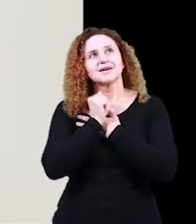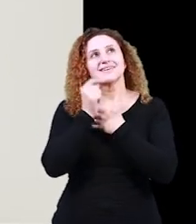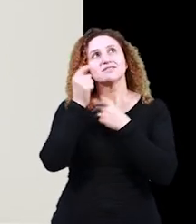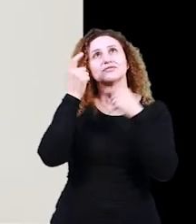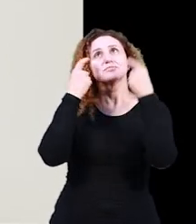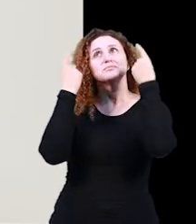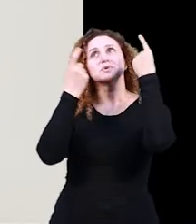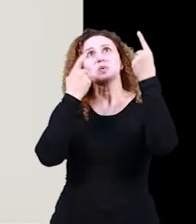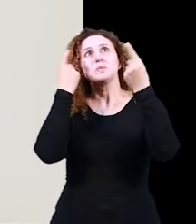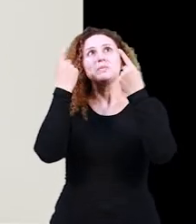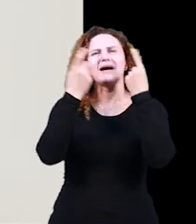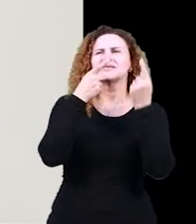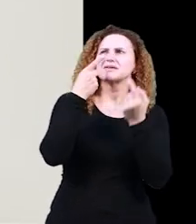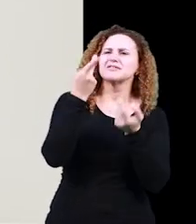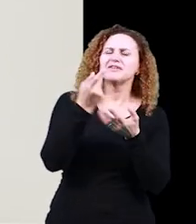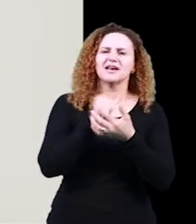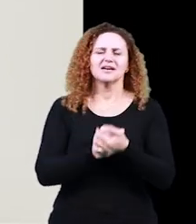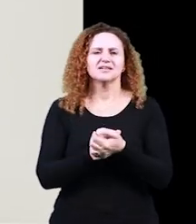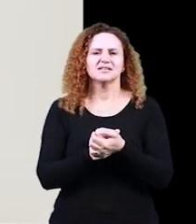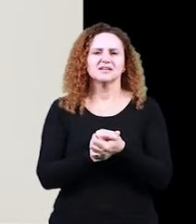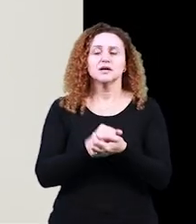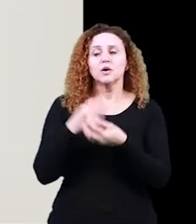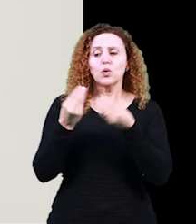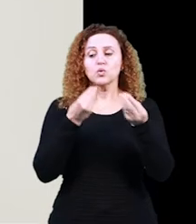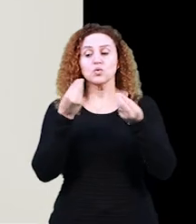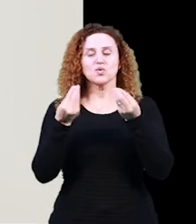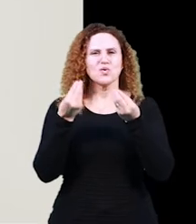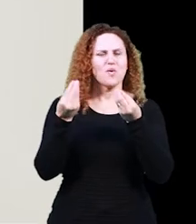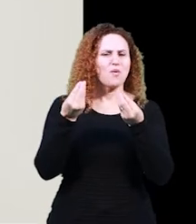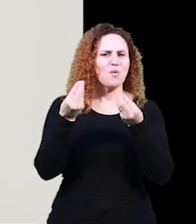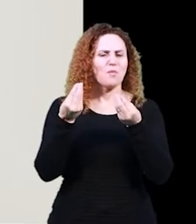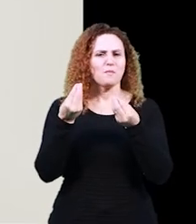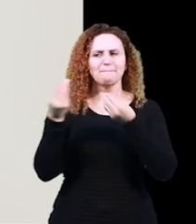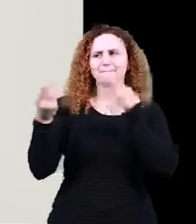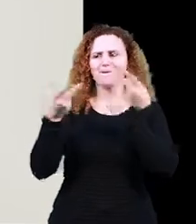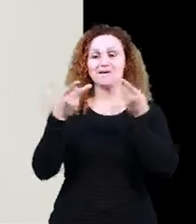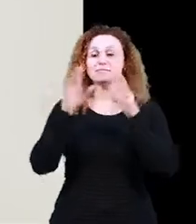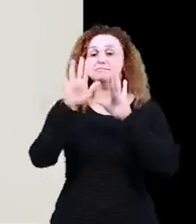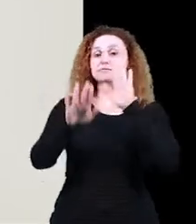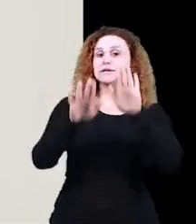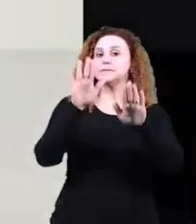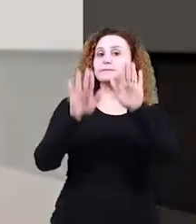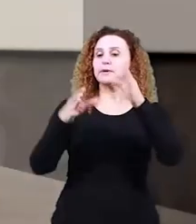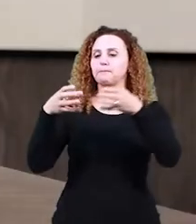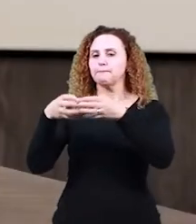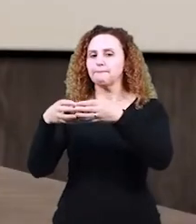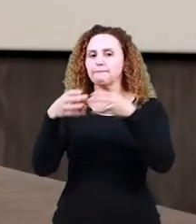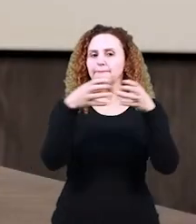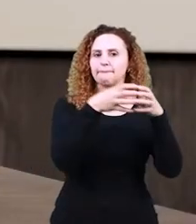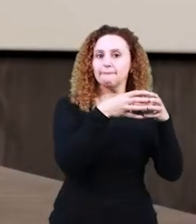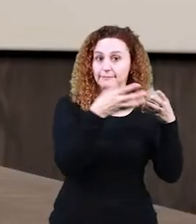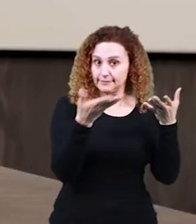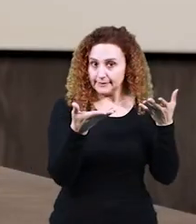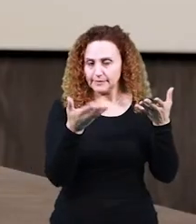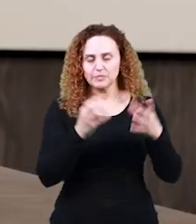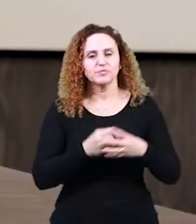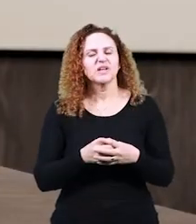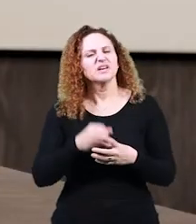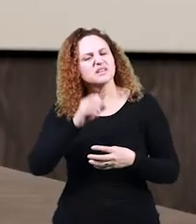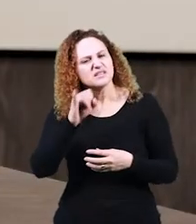mais com o que dizer do que com o como dizer de determinada comunidade. Então, por exemplo, quando